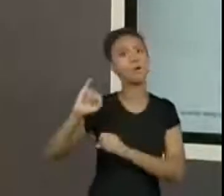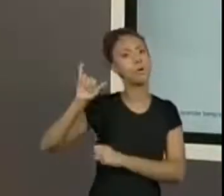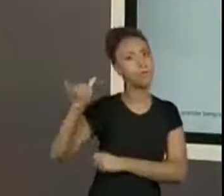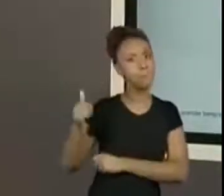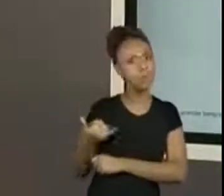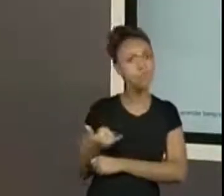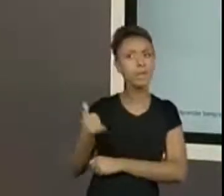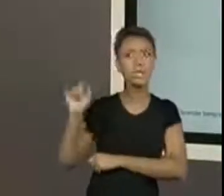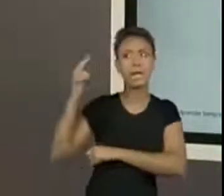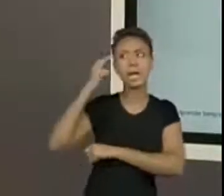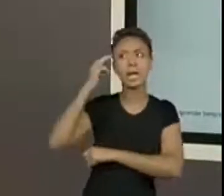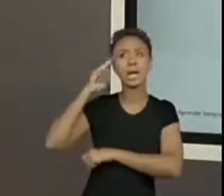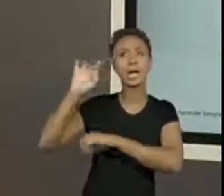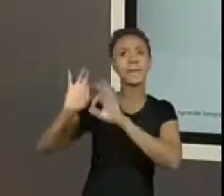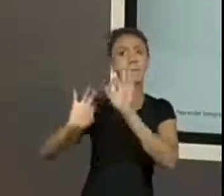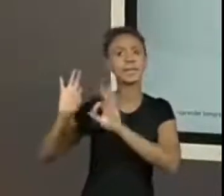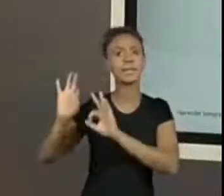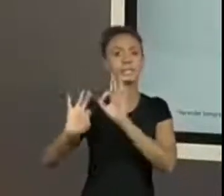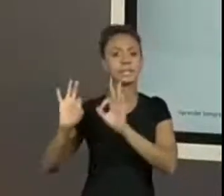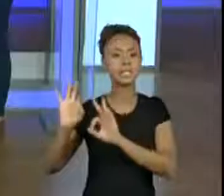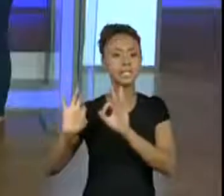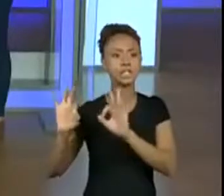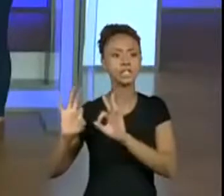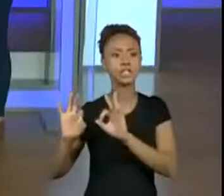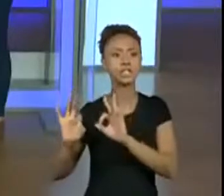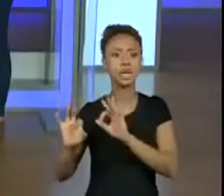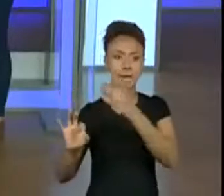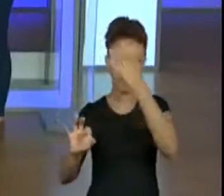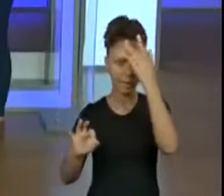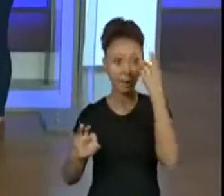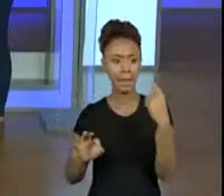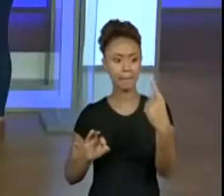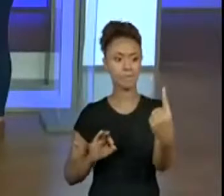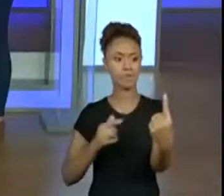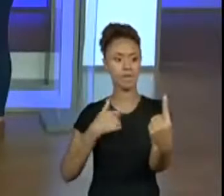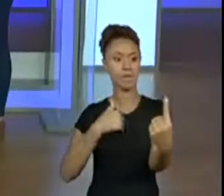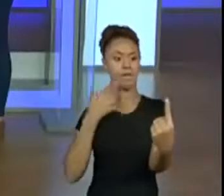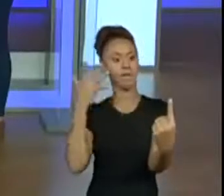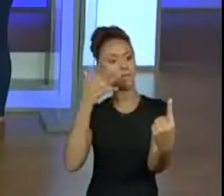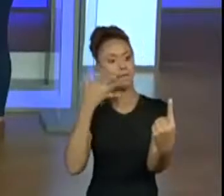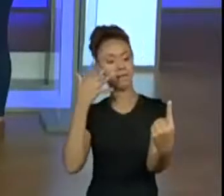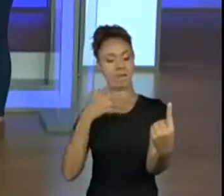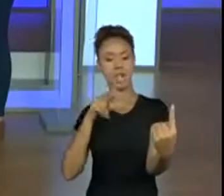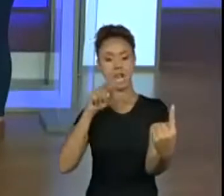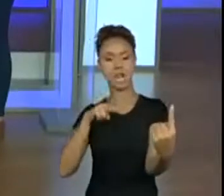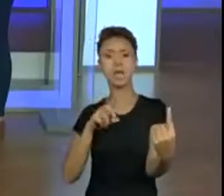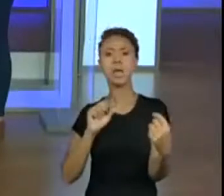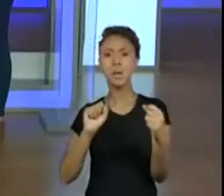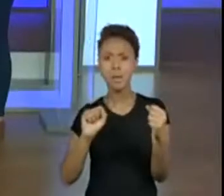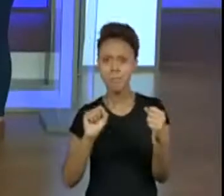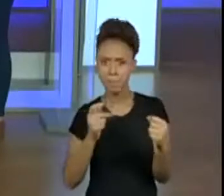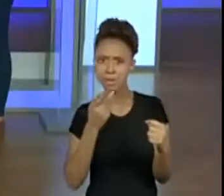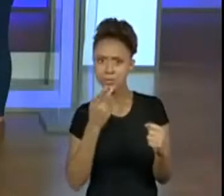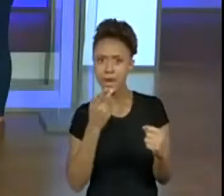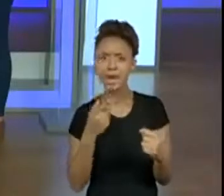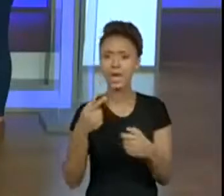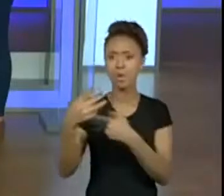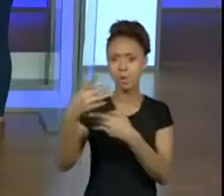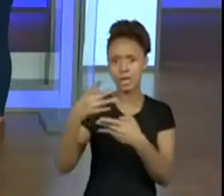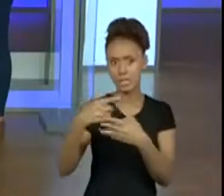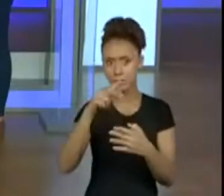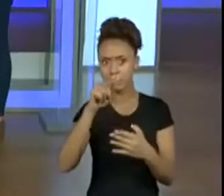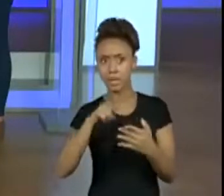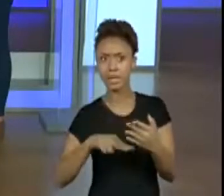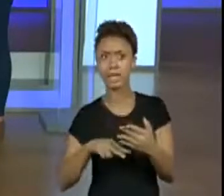professora, para a pessoa que eu vou ler? Sim. Eu posso colocar que eu vou fazer uma leitura de quadrinhos. Eu posso